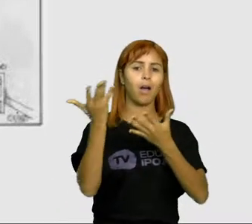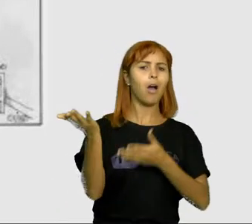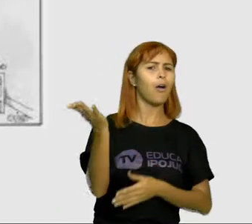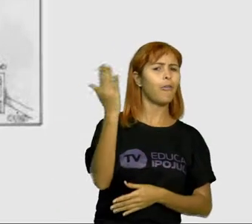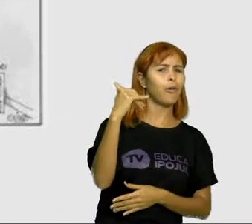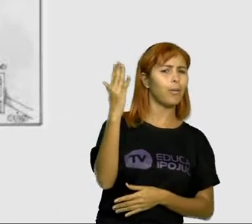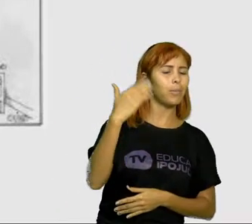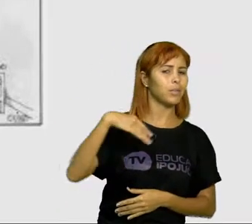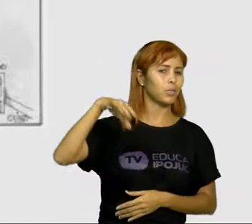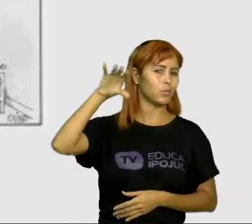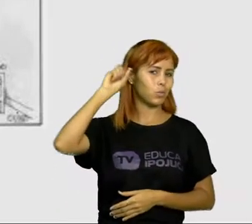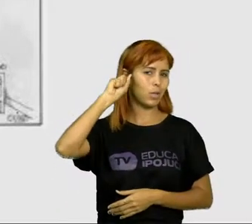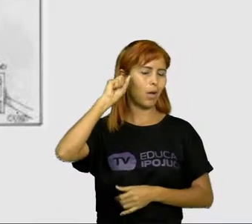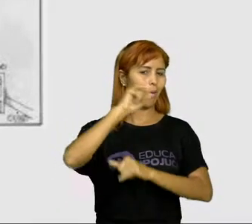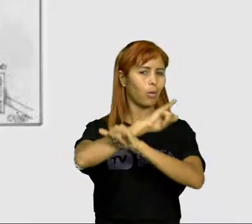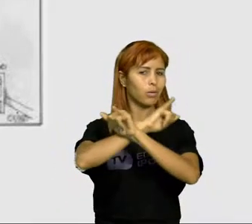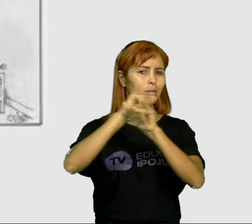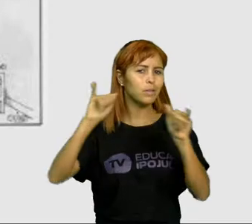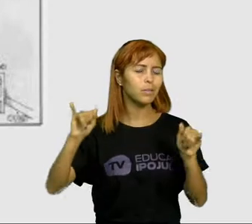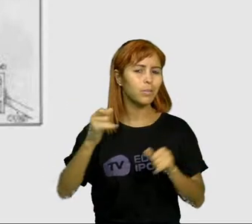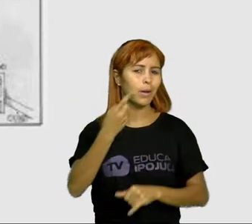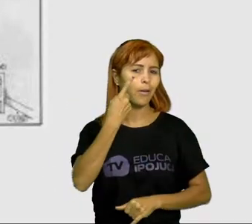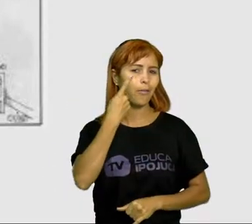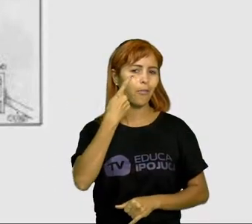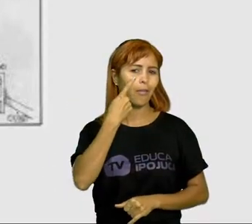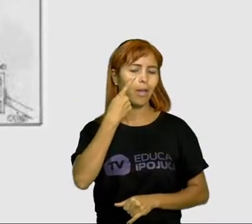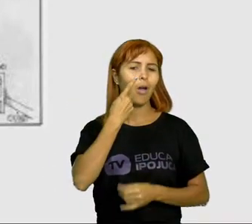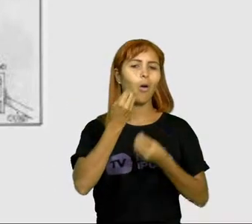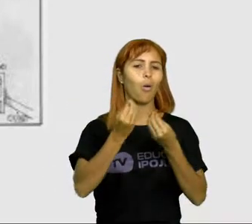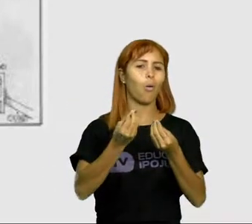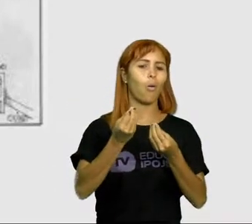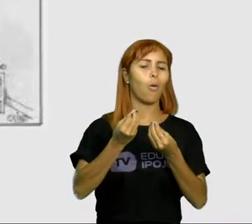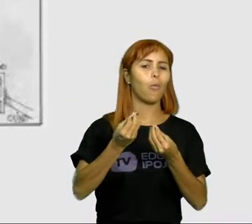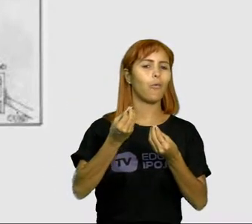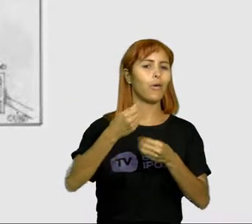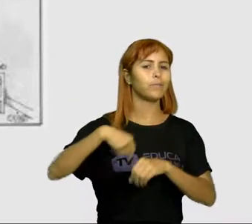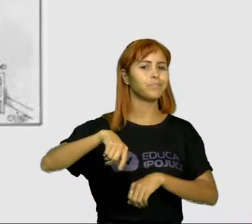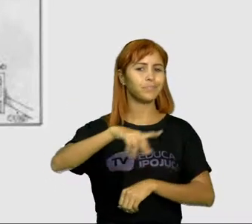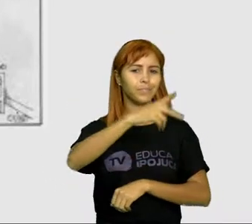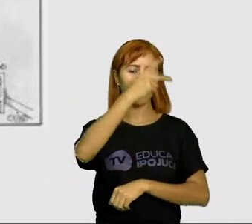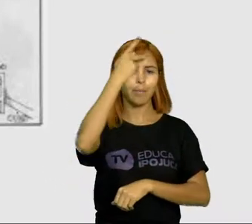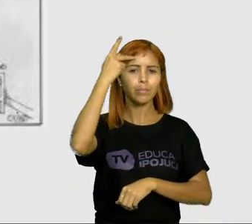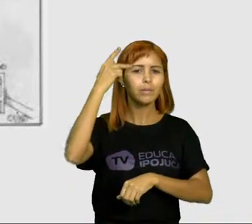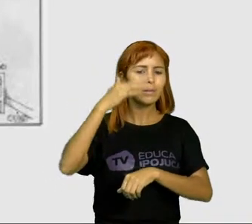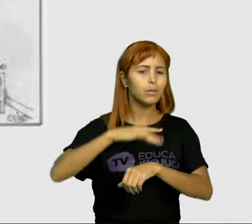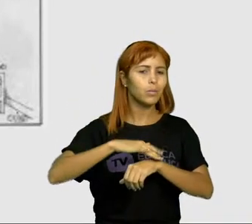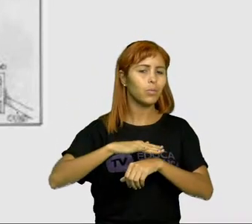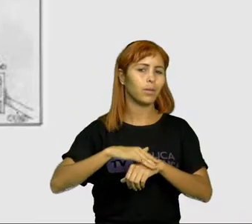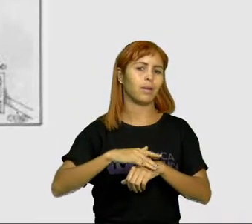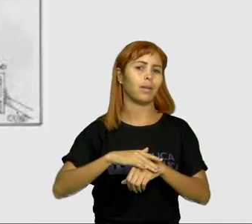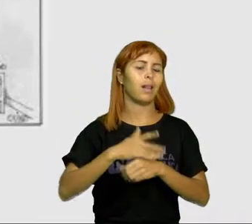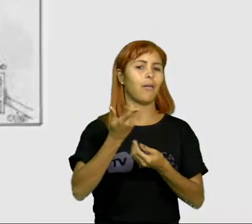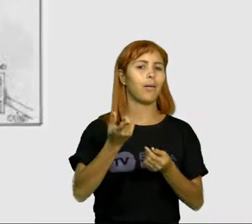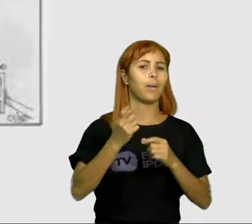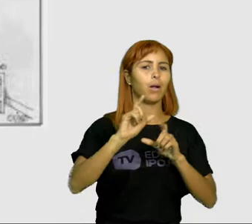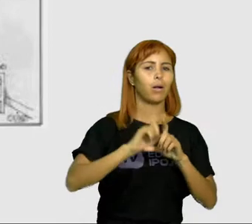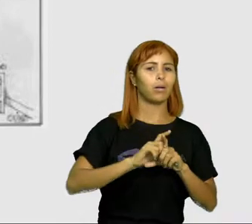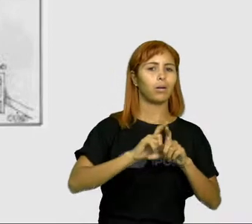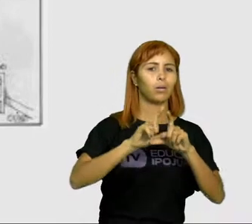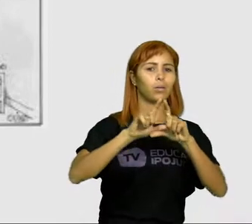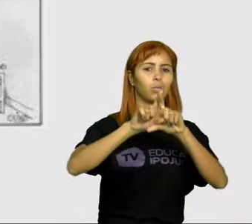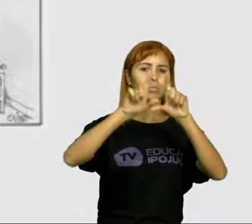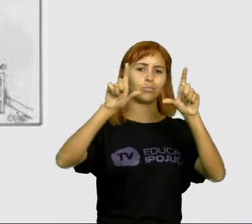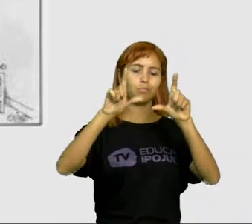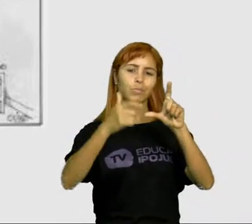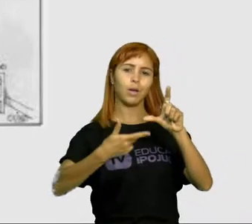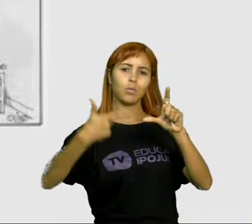escutar o noticiário para ver como vai o doente. E aí ela vai para outro cômodo, né?